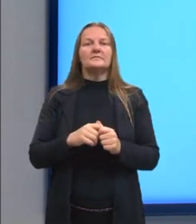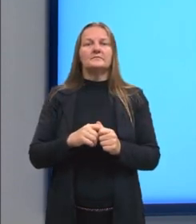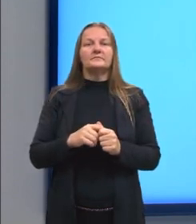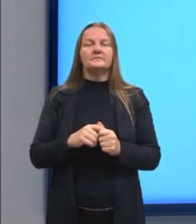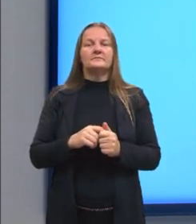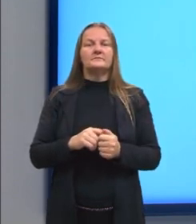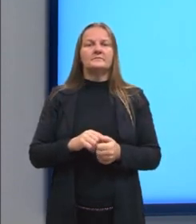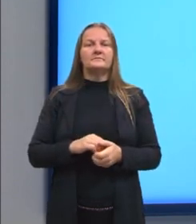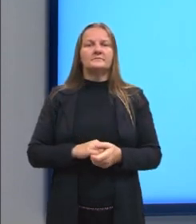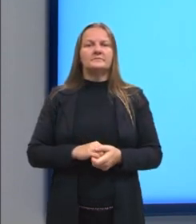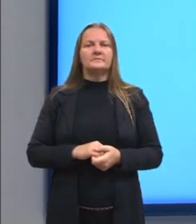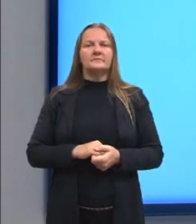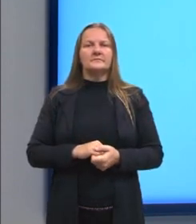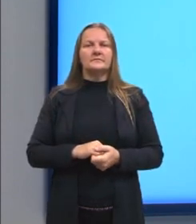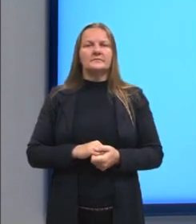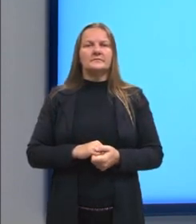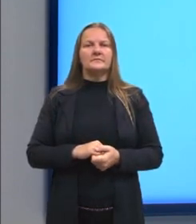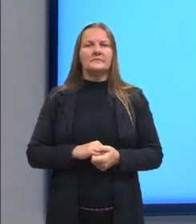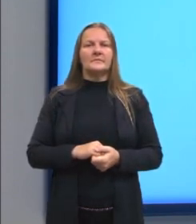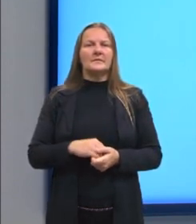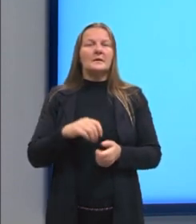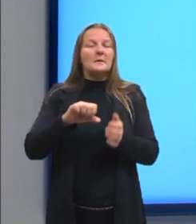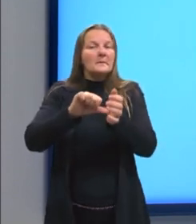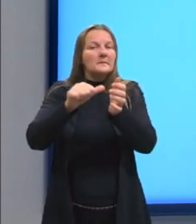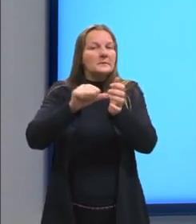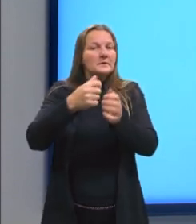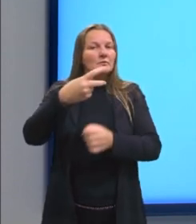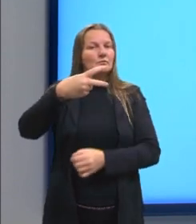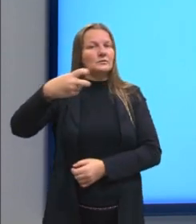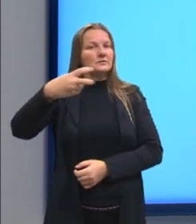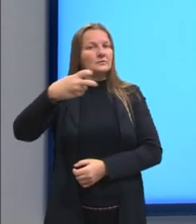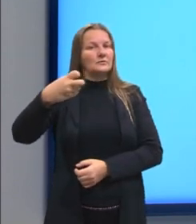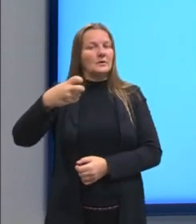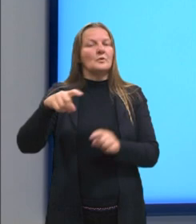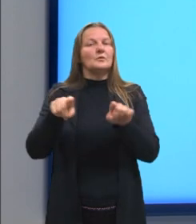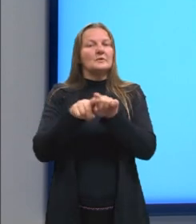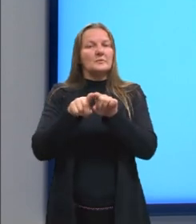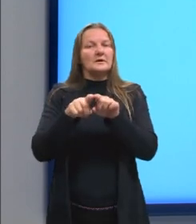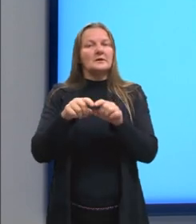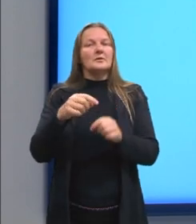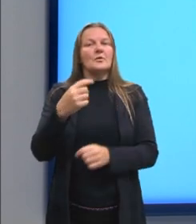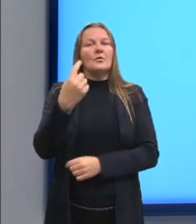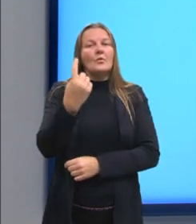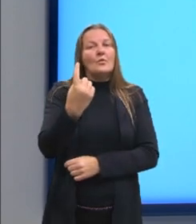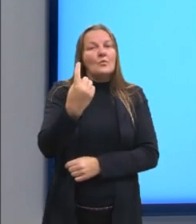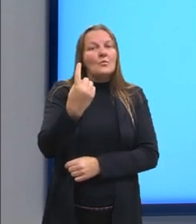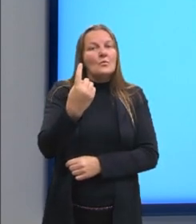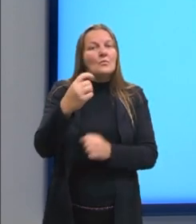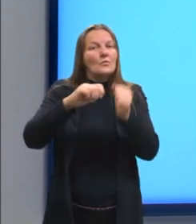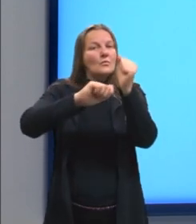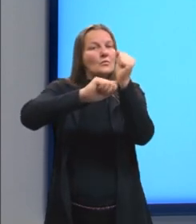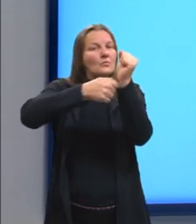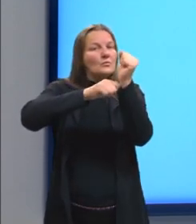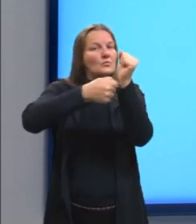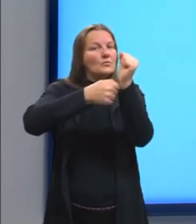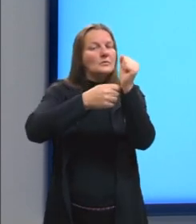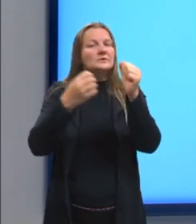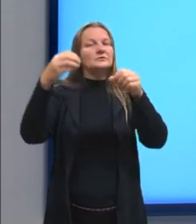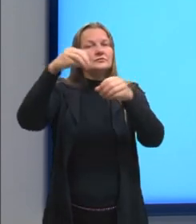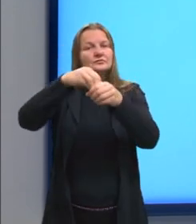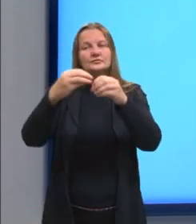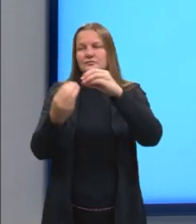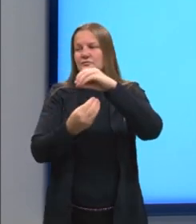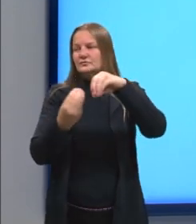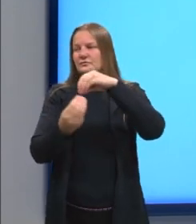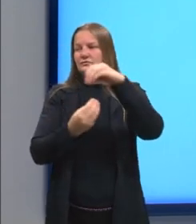eu falei para vocês? Precisamos sempre de uma igualdade e de pelo menos uma incógnita, que é um